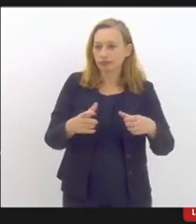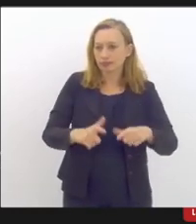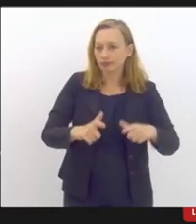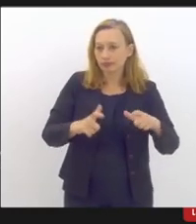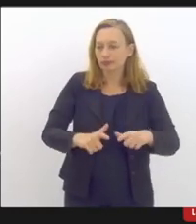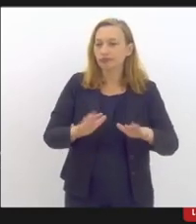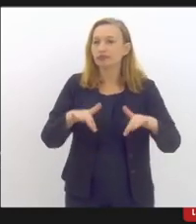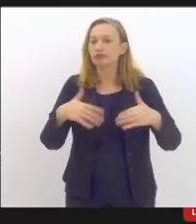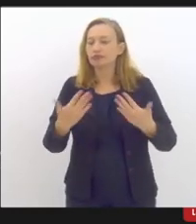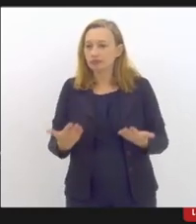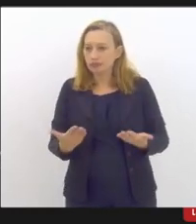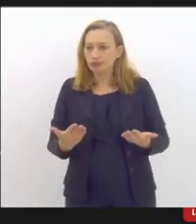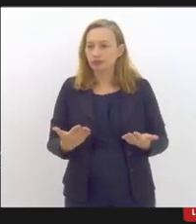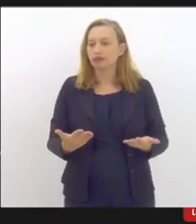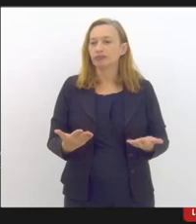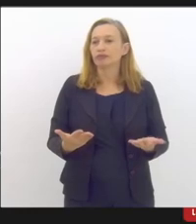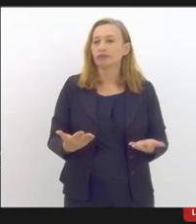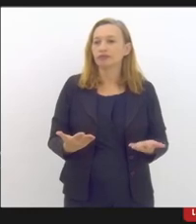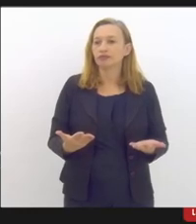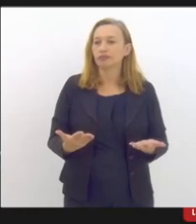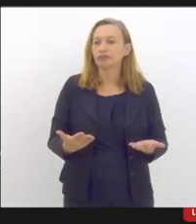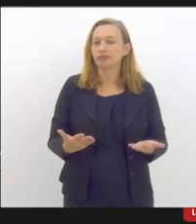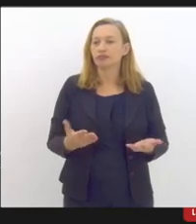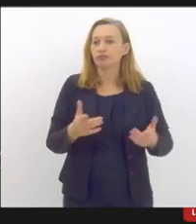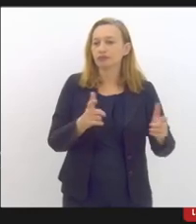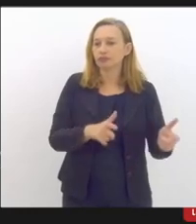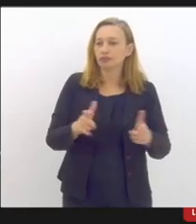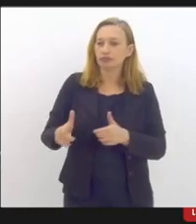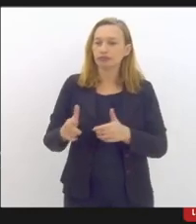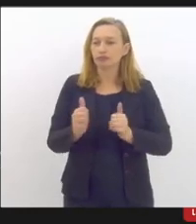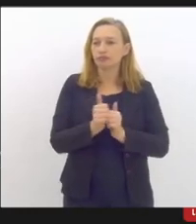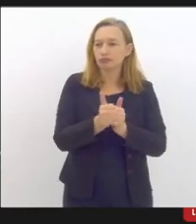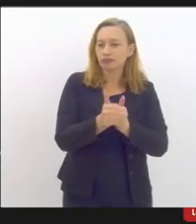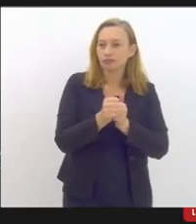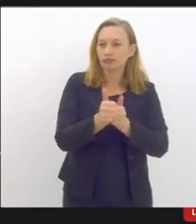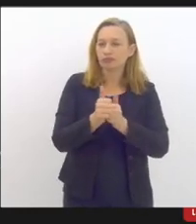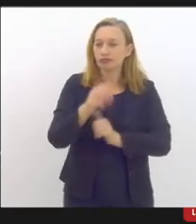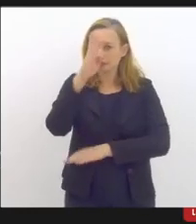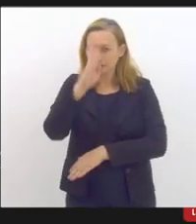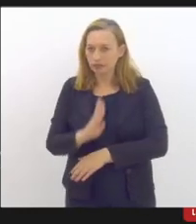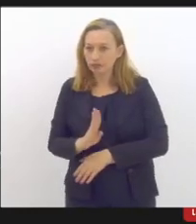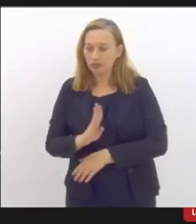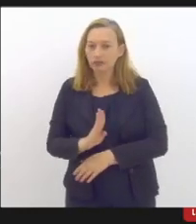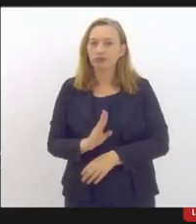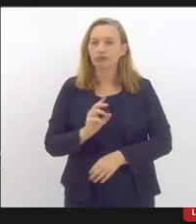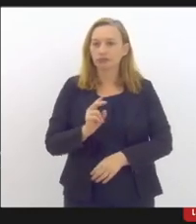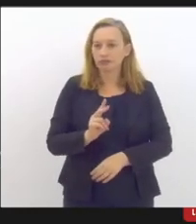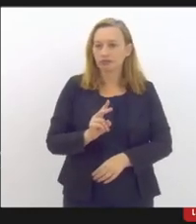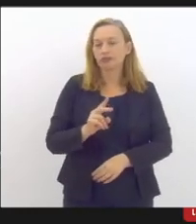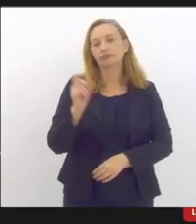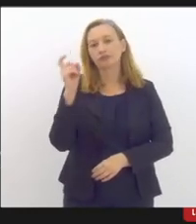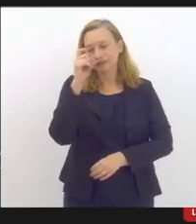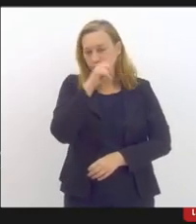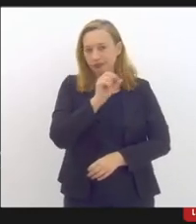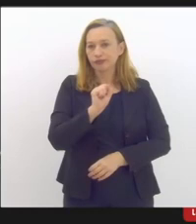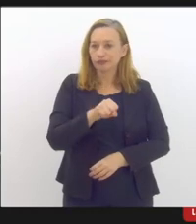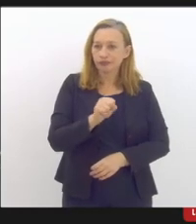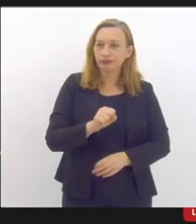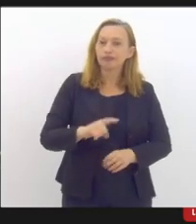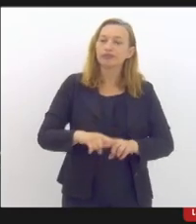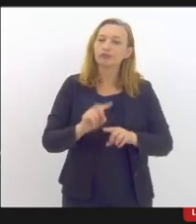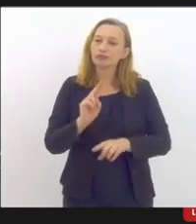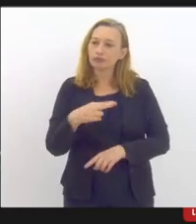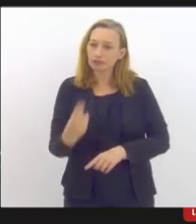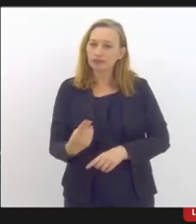podem estar oferecendo esse acompanhamento seja gratuitamente que hoje em dia tem sido bastante difícil seja um